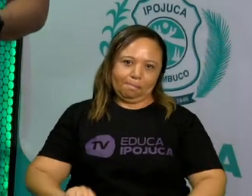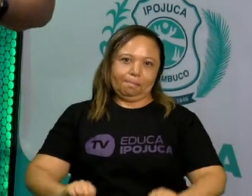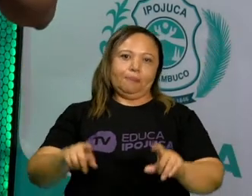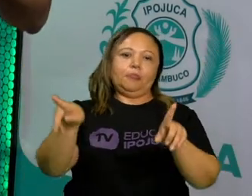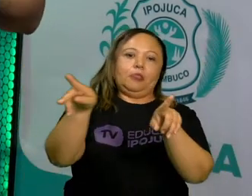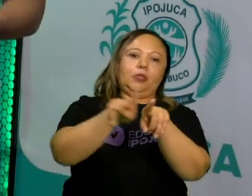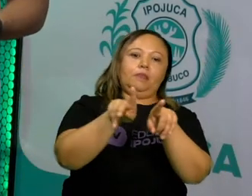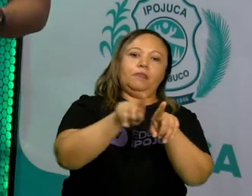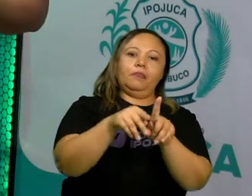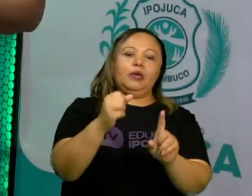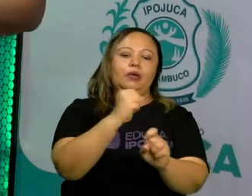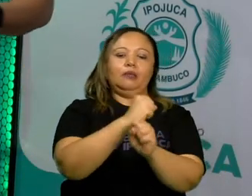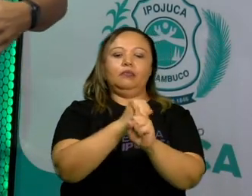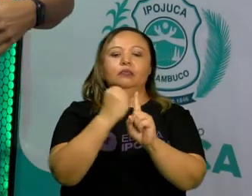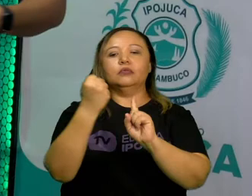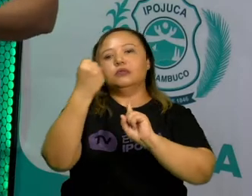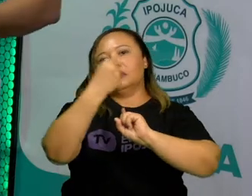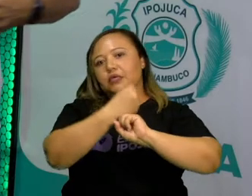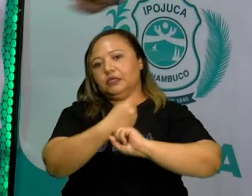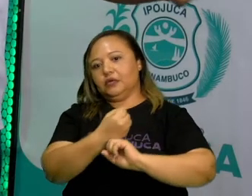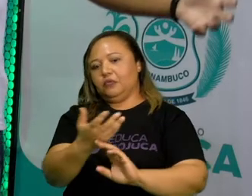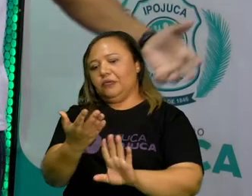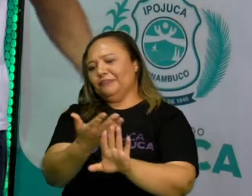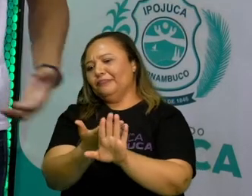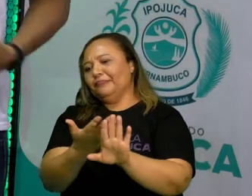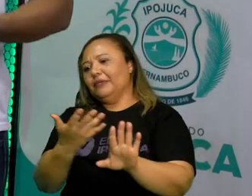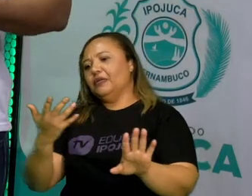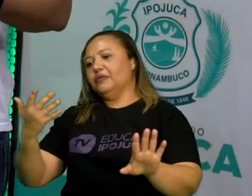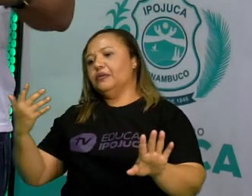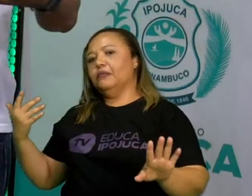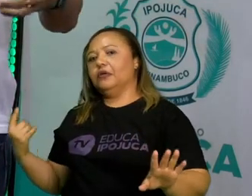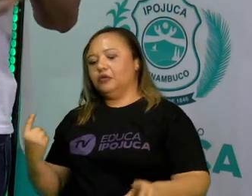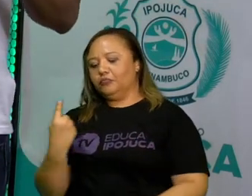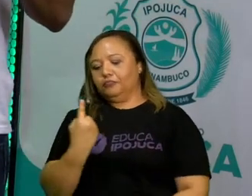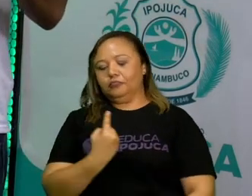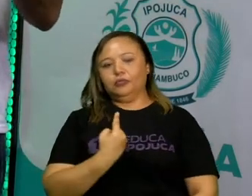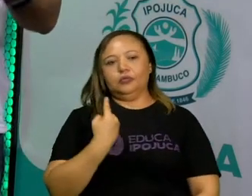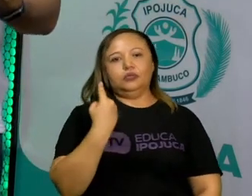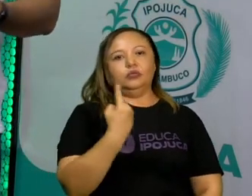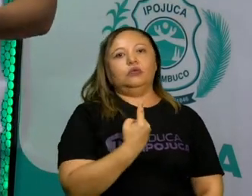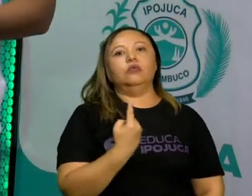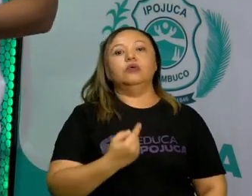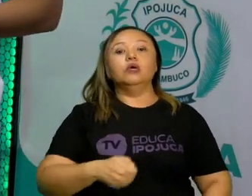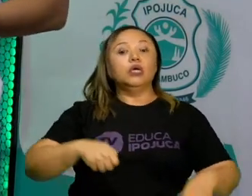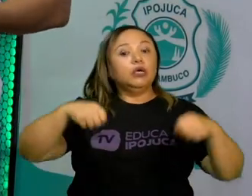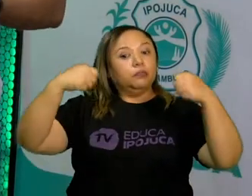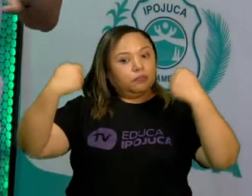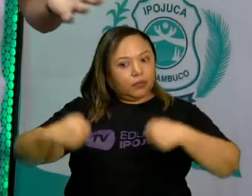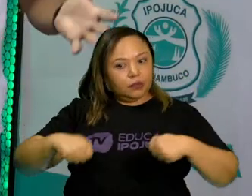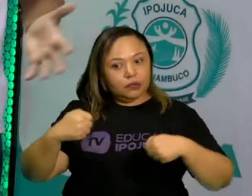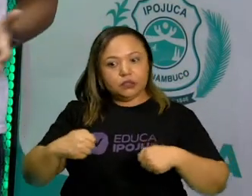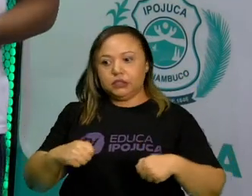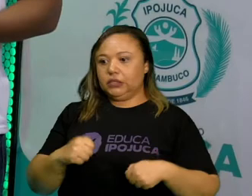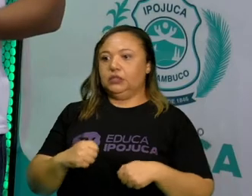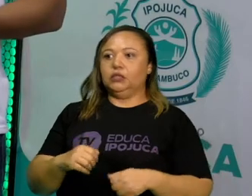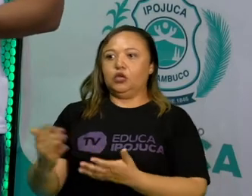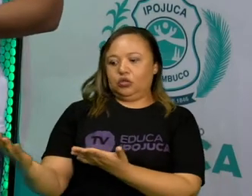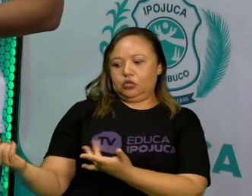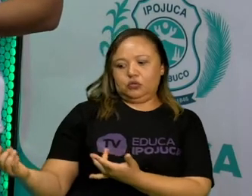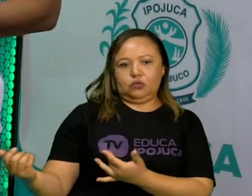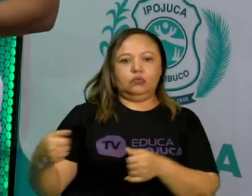aonde o mais importante é socialibilizar, é se comunicar, é fazer amizades, né? É encontrar